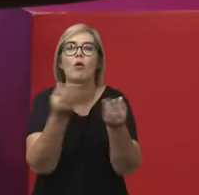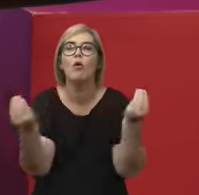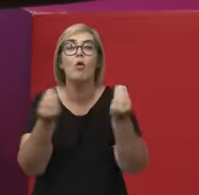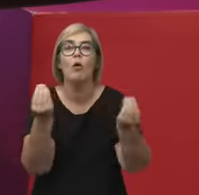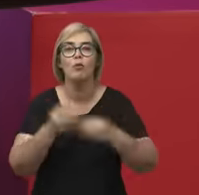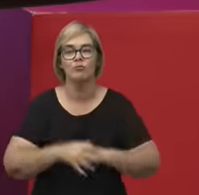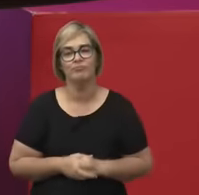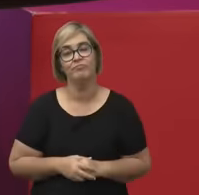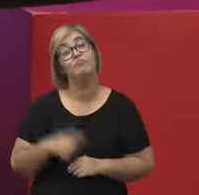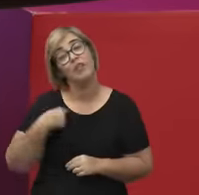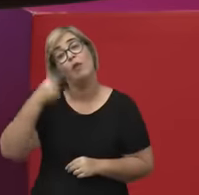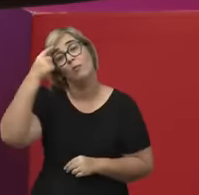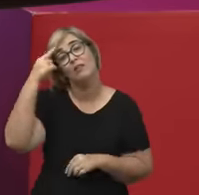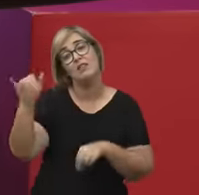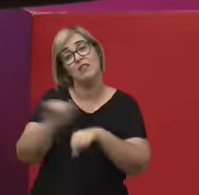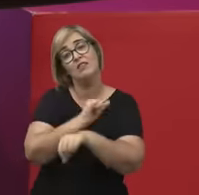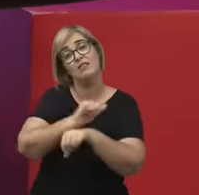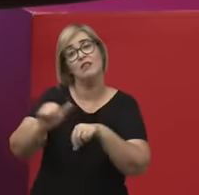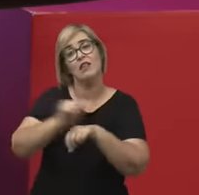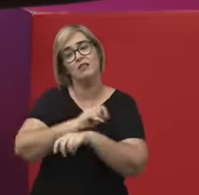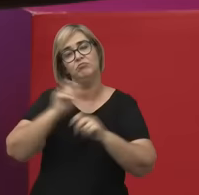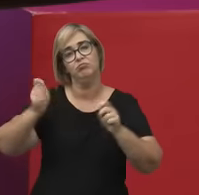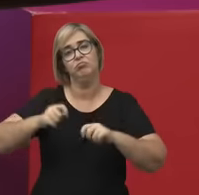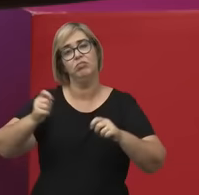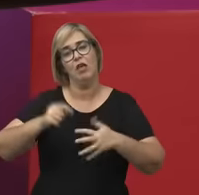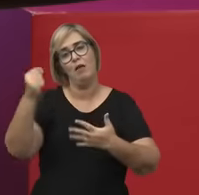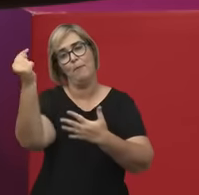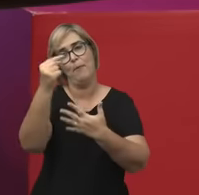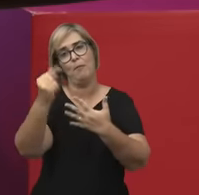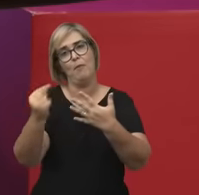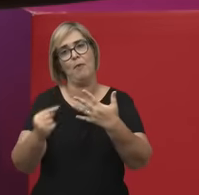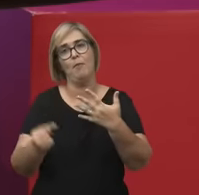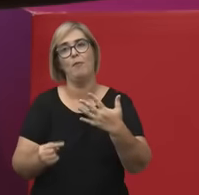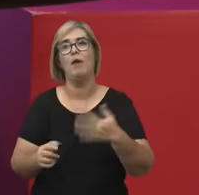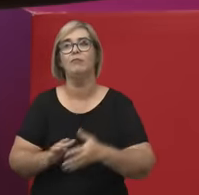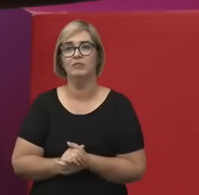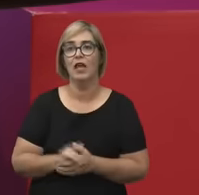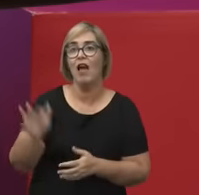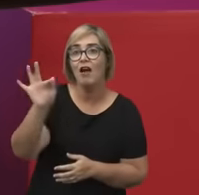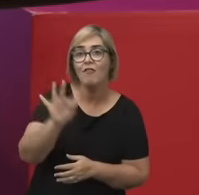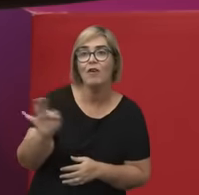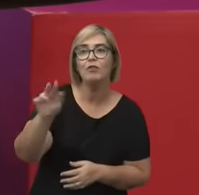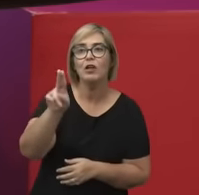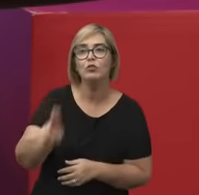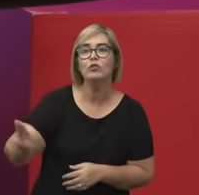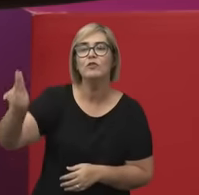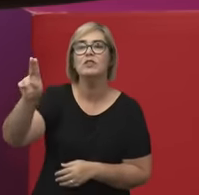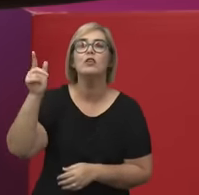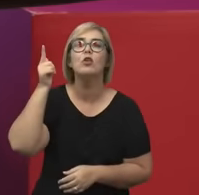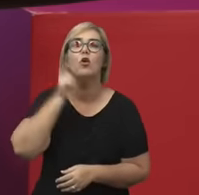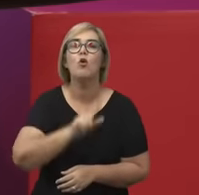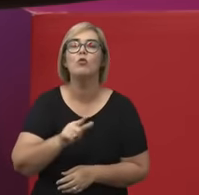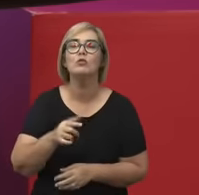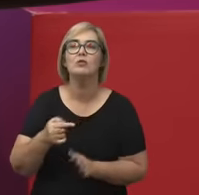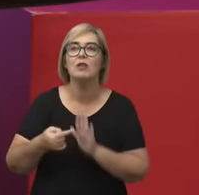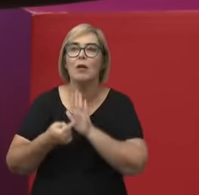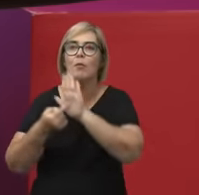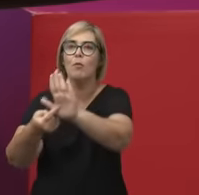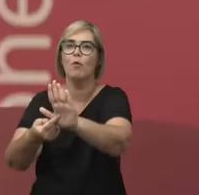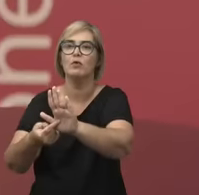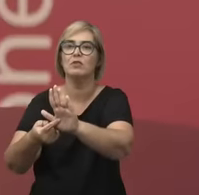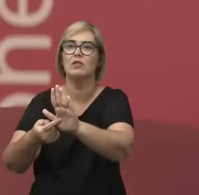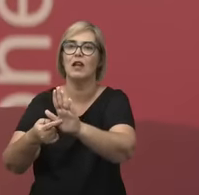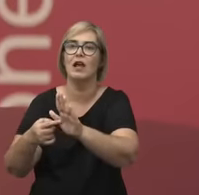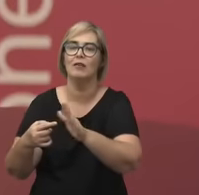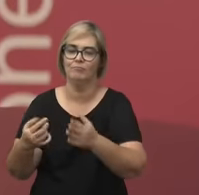acho que essas são algumas estratégias para que a universidade cumpra a sua função social também, de modo